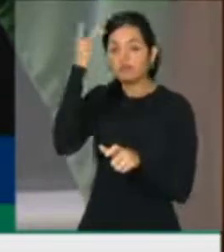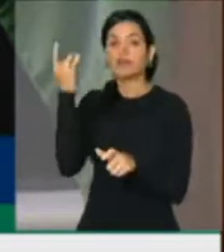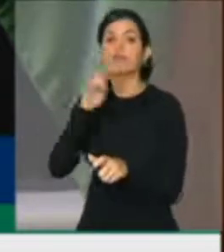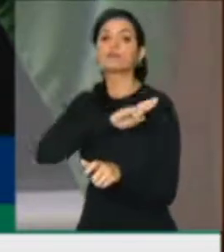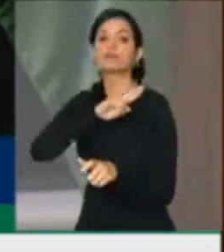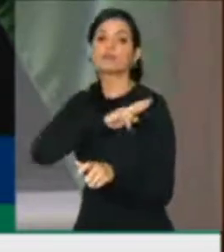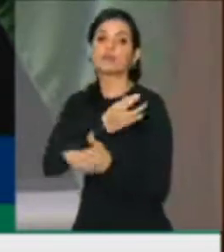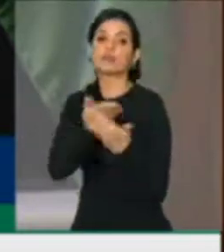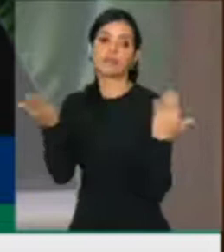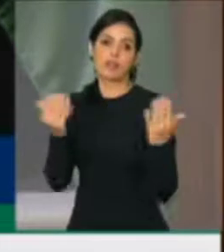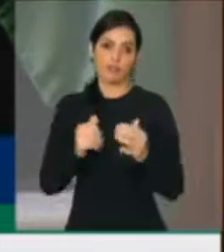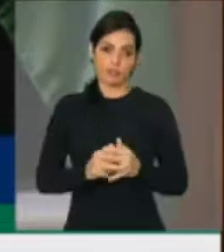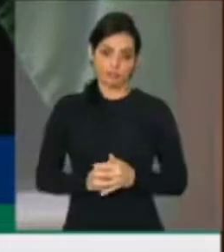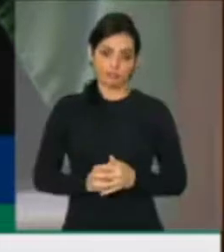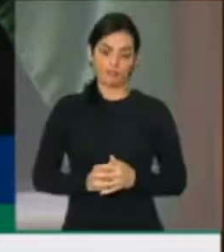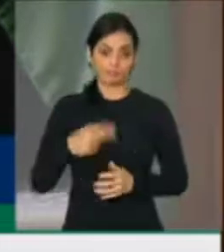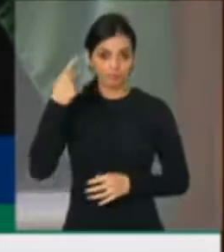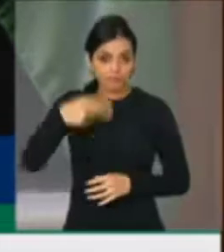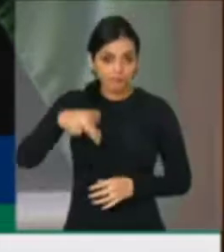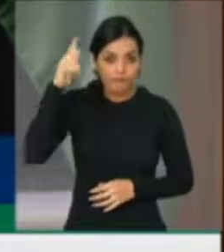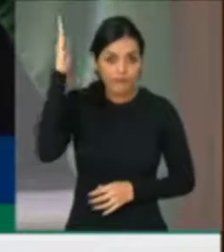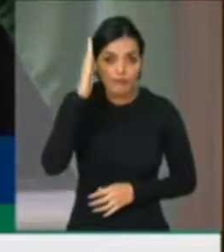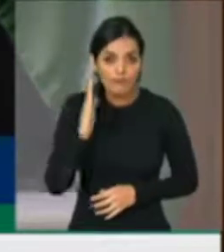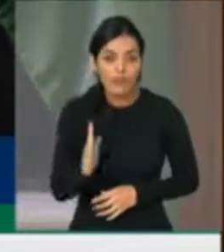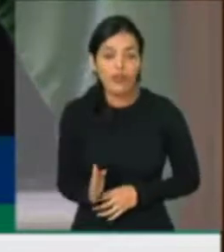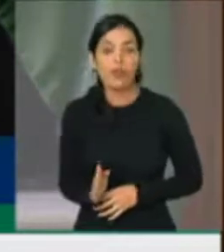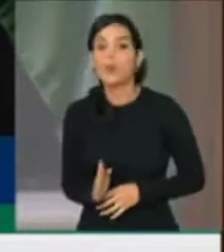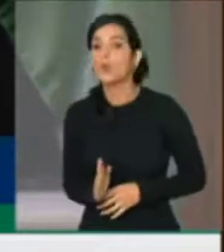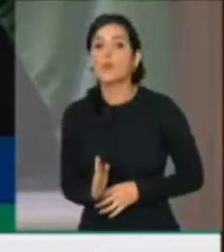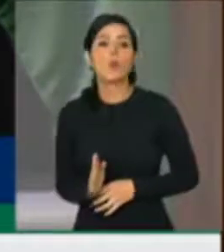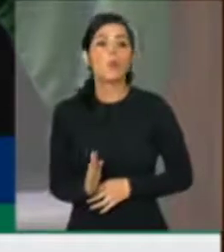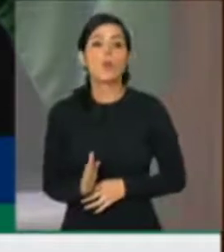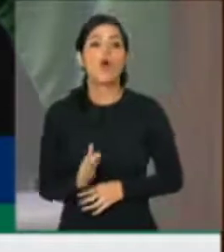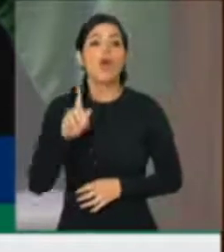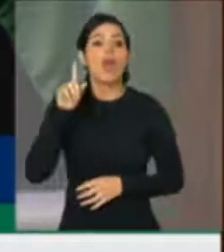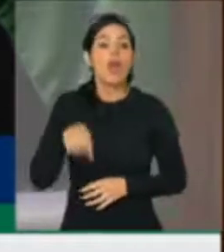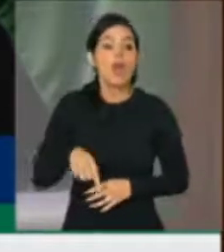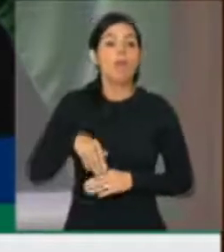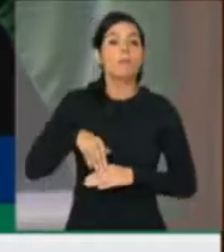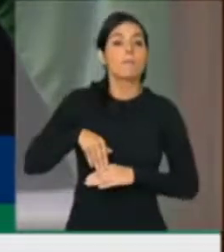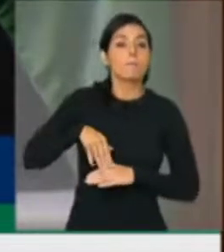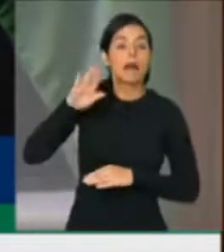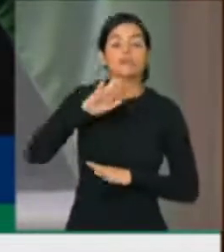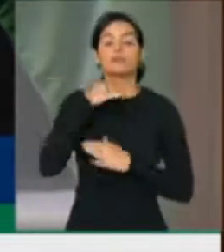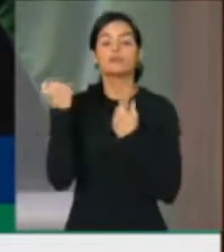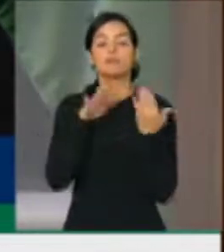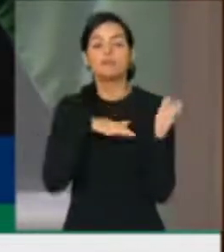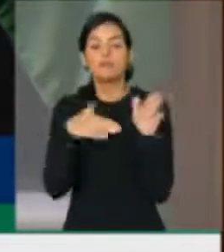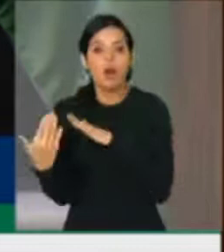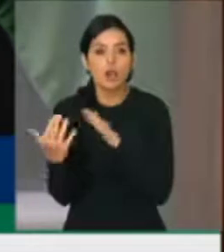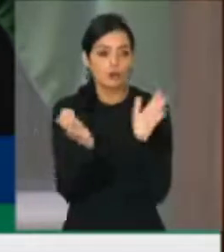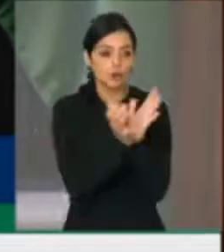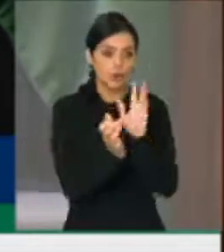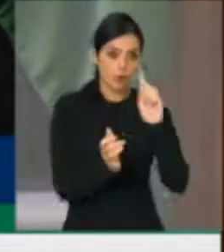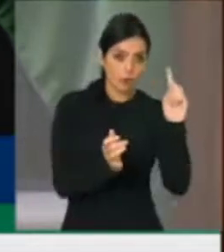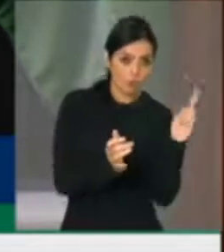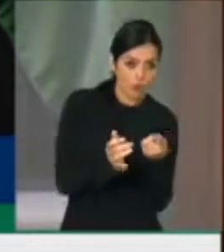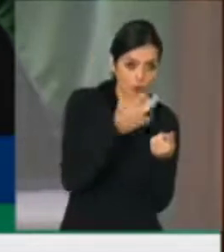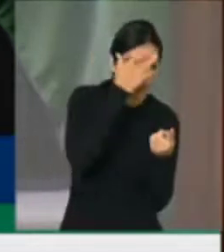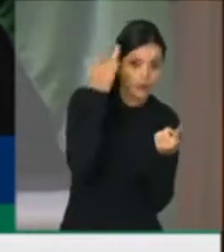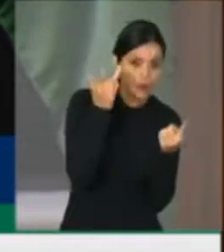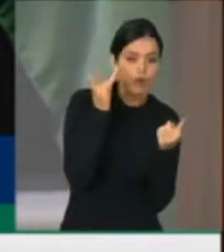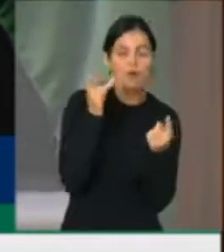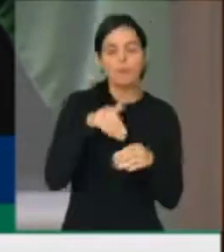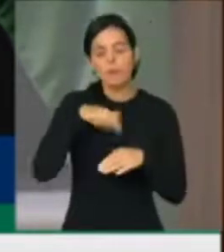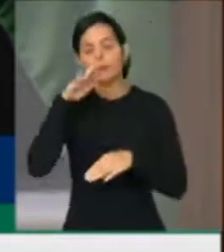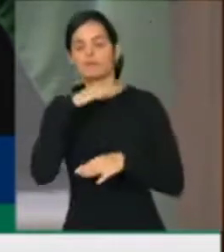Porque o nosso país é um dos países, se não o que tem mais mortes por mil habitantes, será em breve o que tem mais